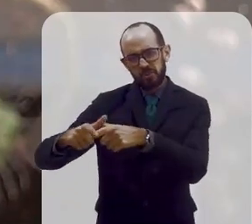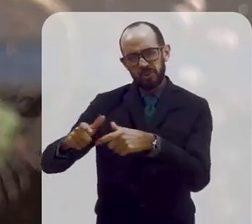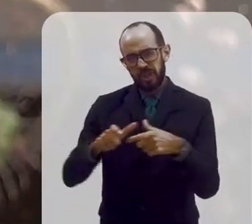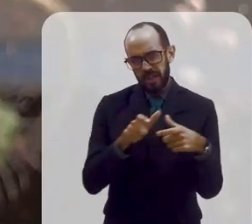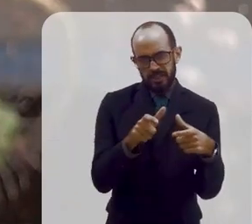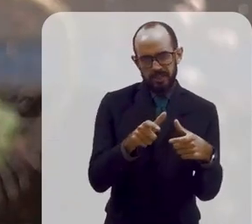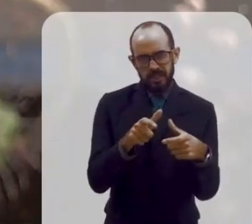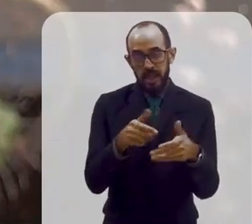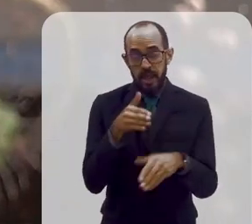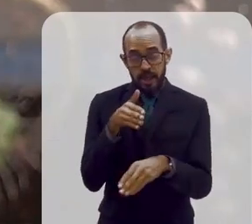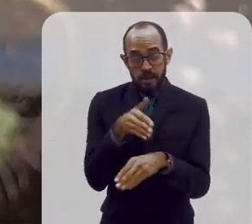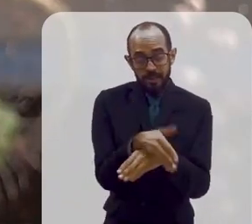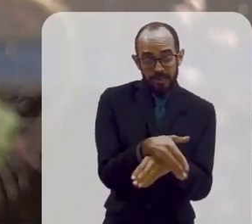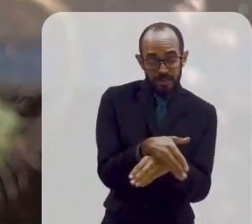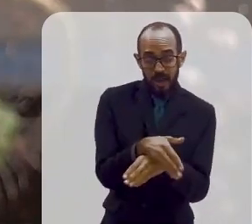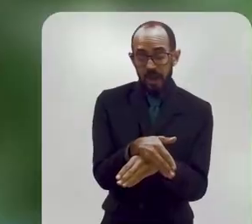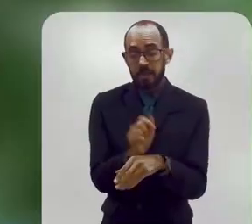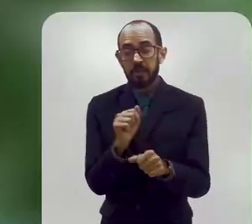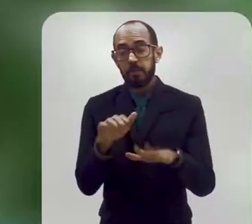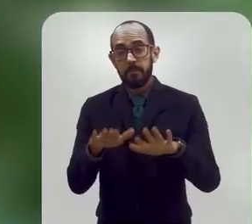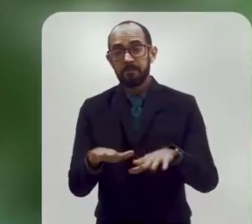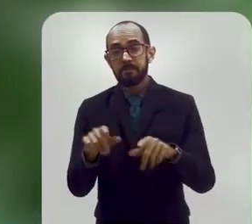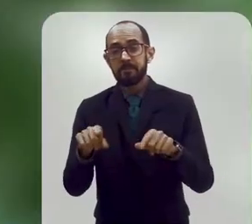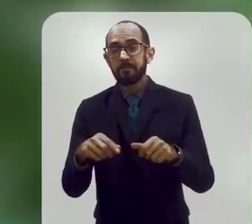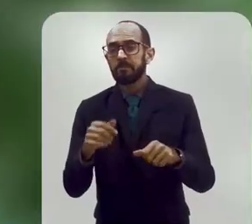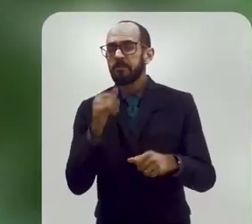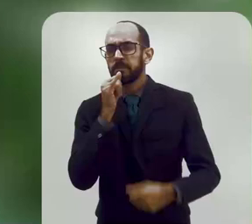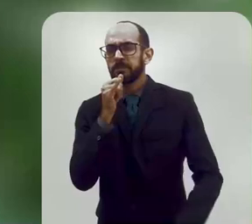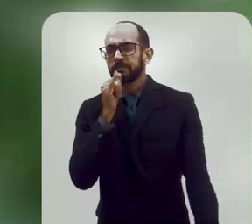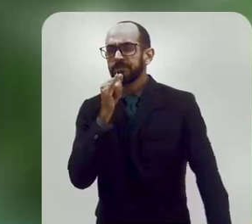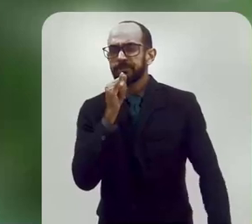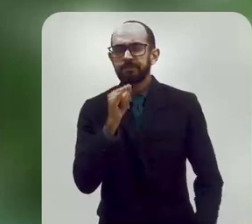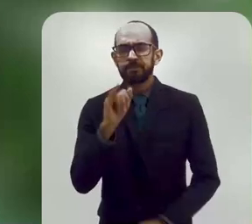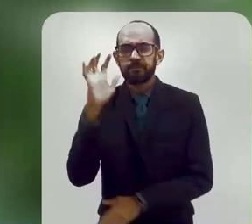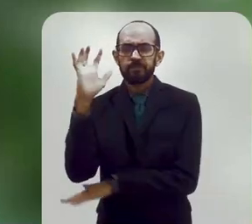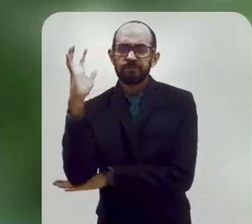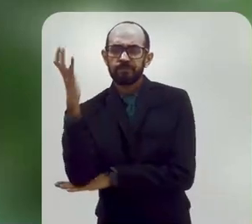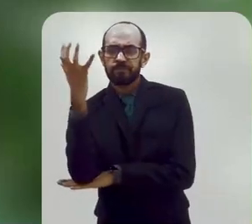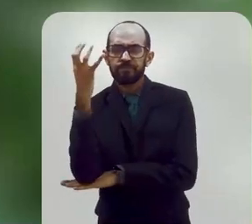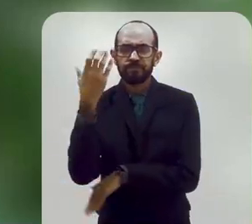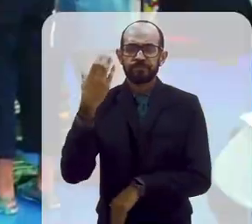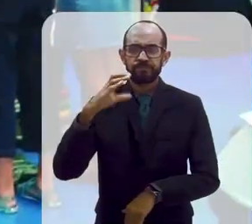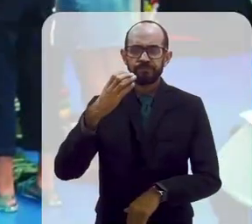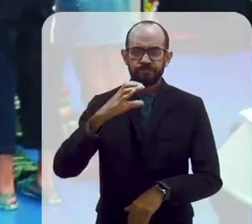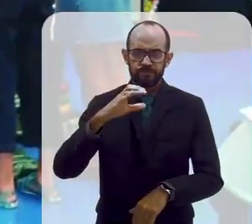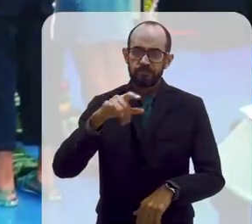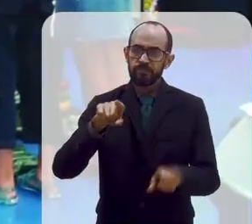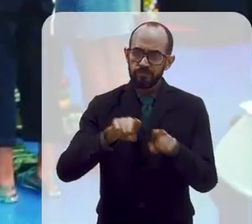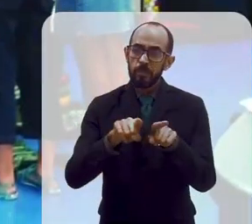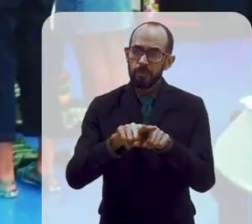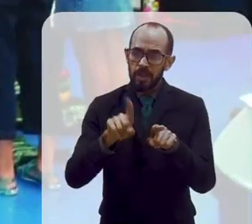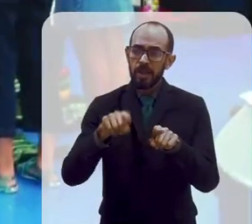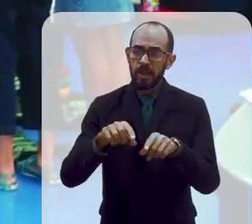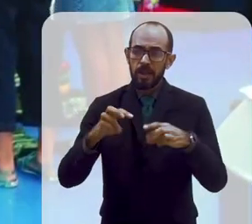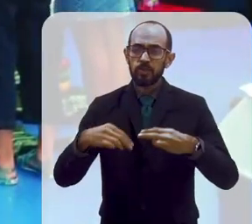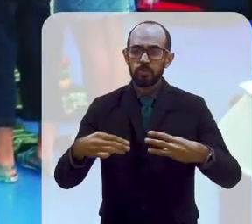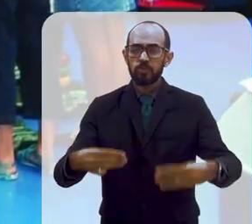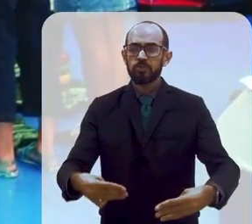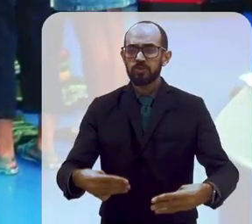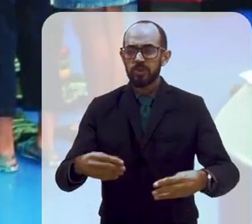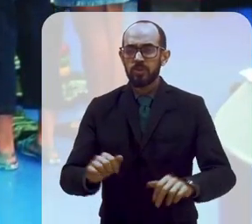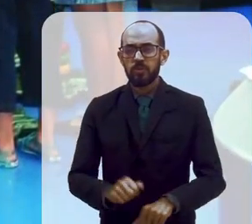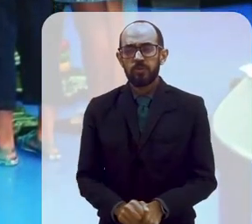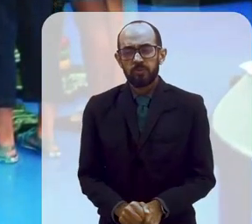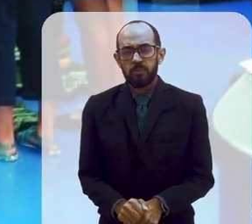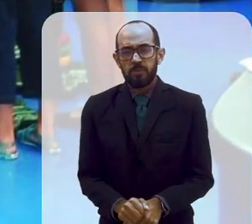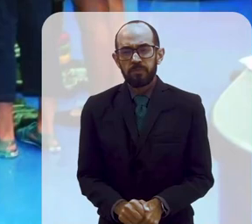O centro de recepção é a porta de entrada, como eu falei, mas o Parque da Ciência, por exemplo, também é uma área de visitação do museu. O